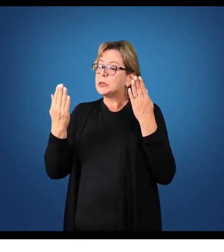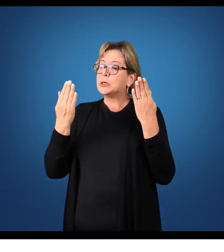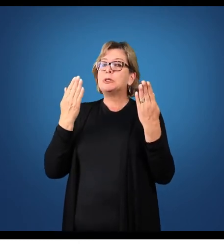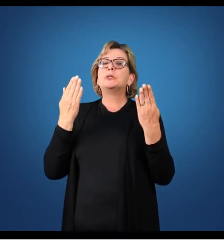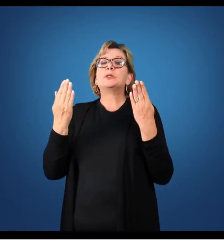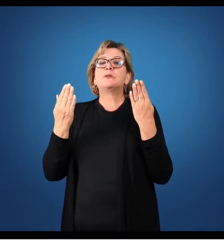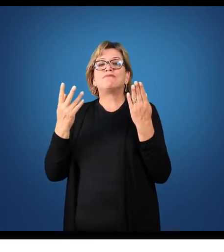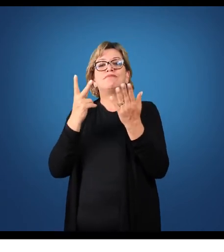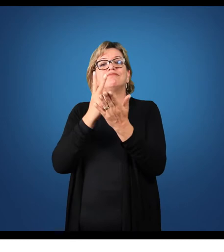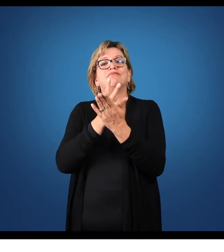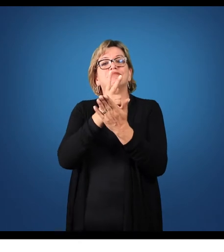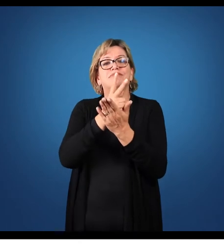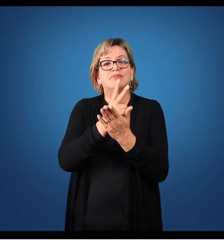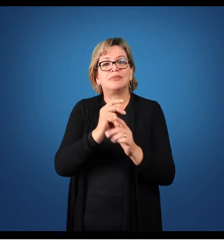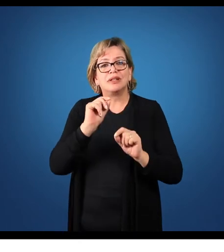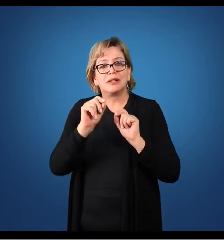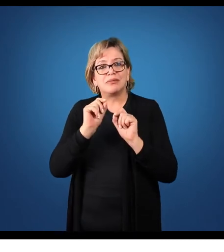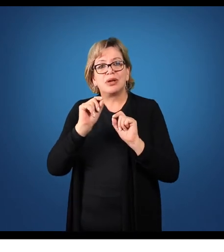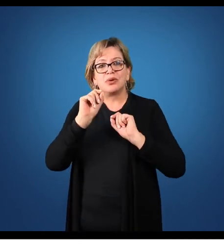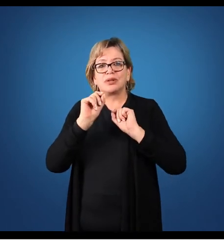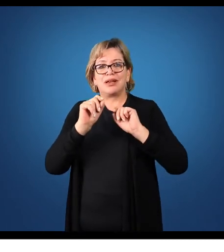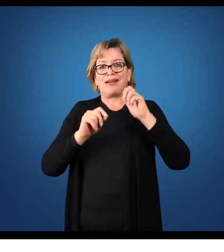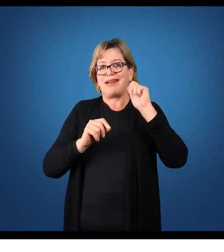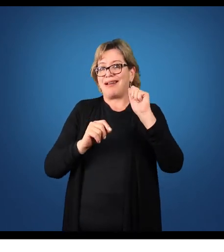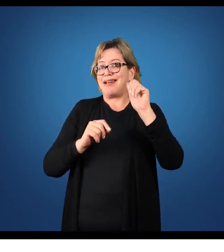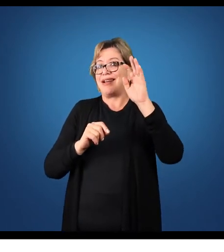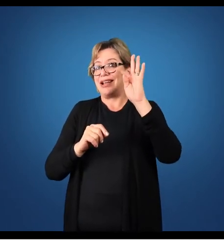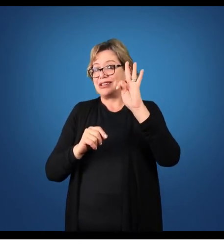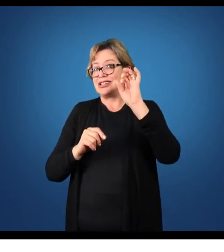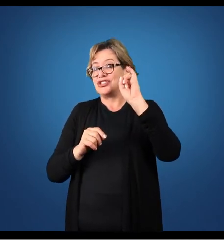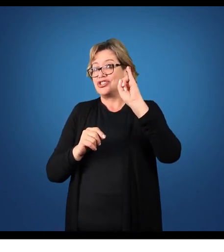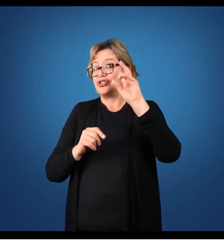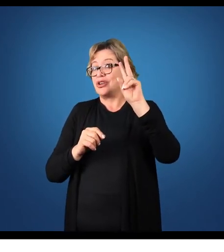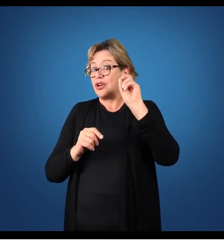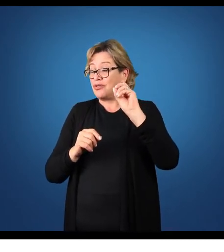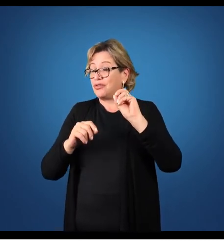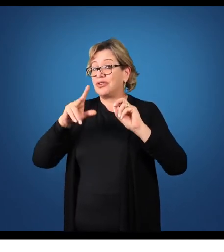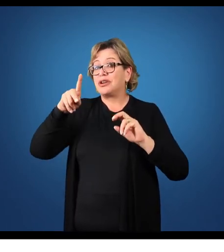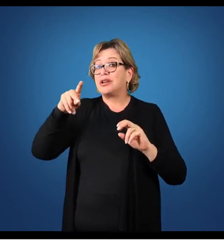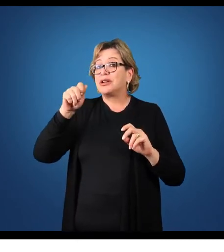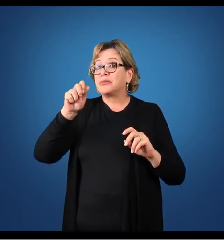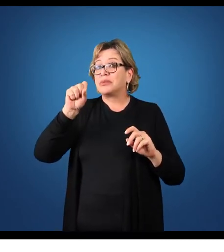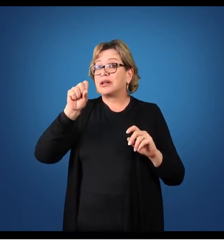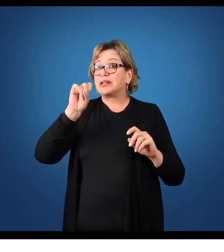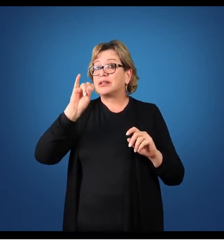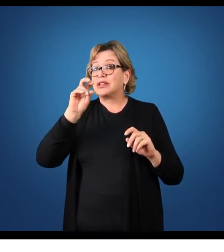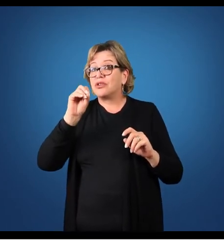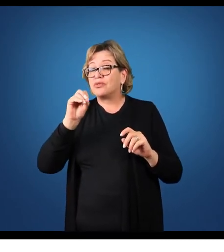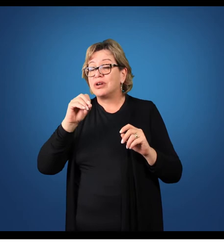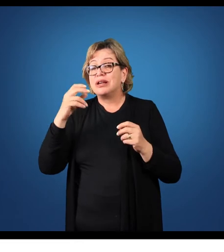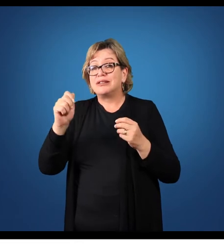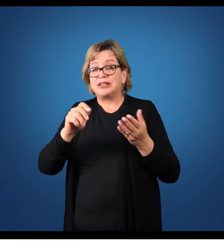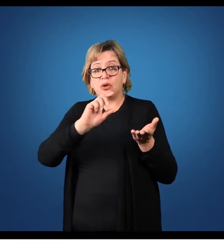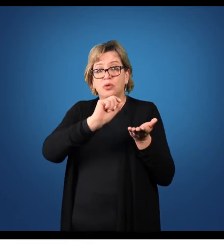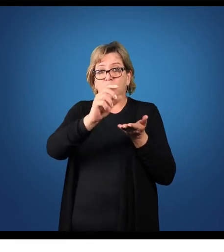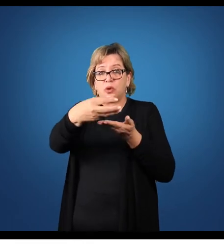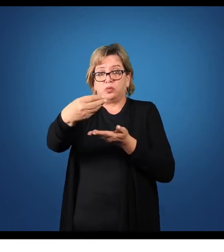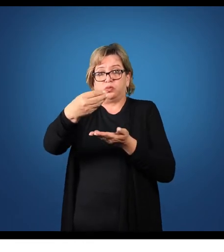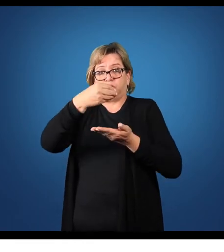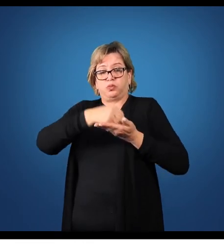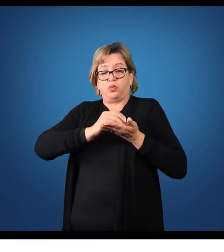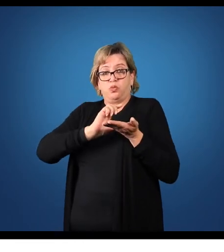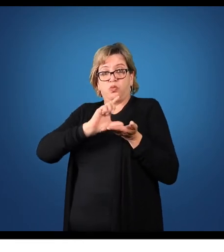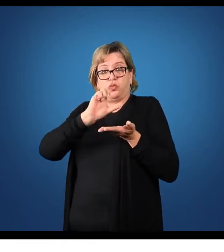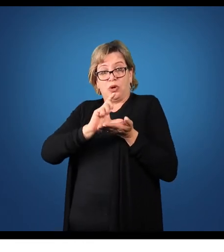ativo e aquilo que está lá no meu passivo, que são as minhas obrigações. Se eu receber tudo o que eu tenho para receber, eu consigo